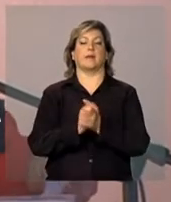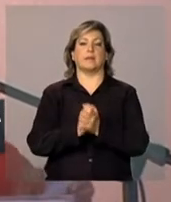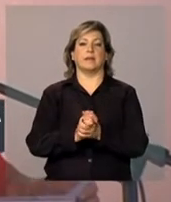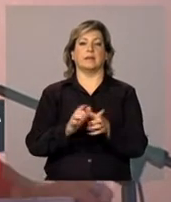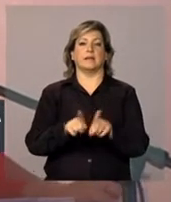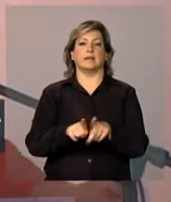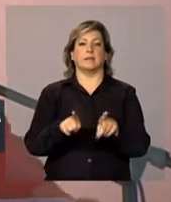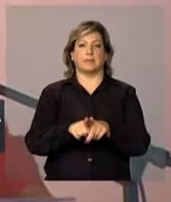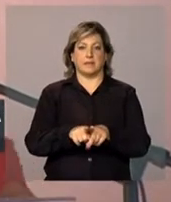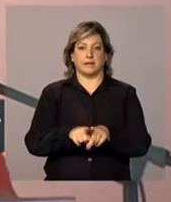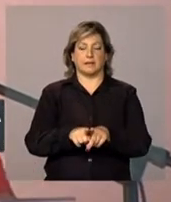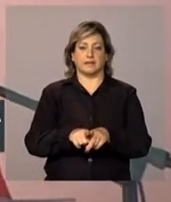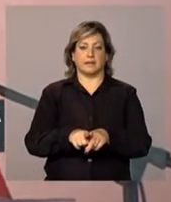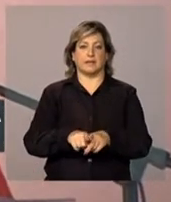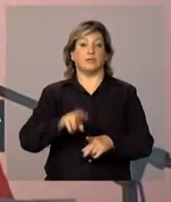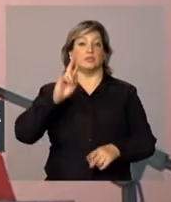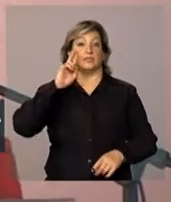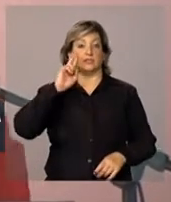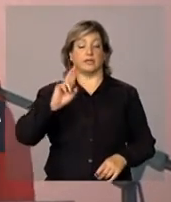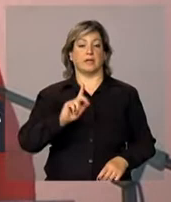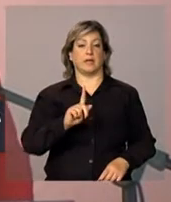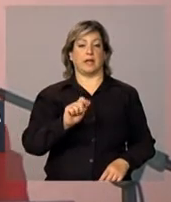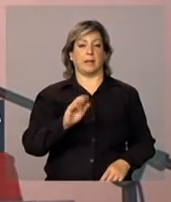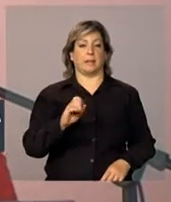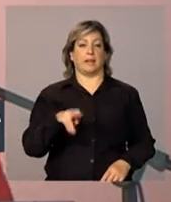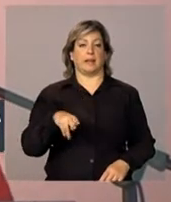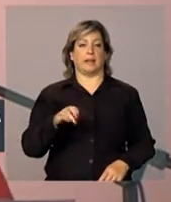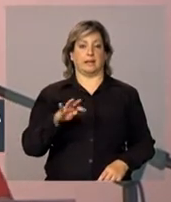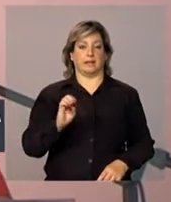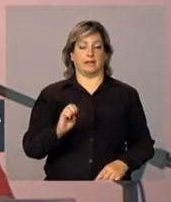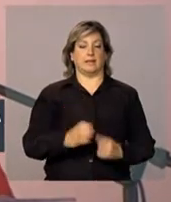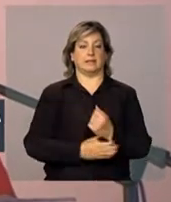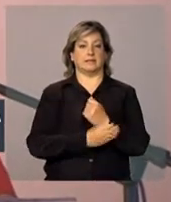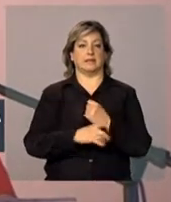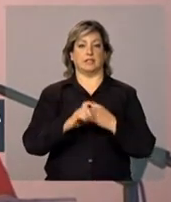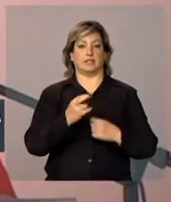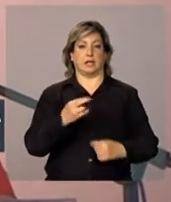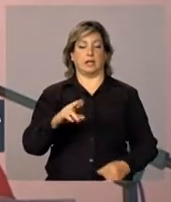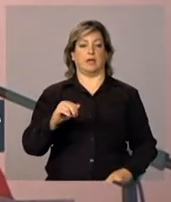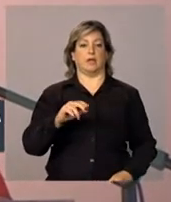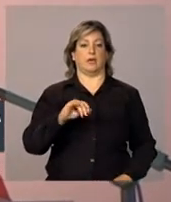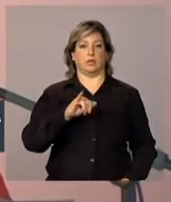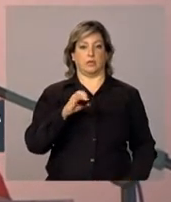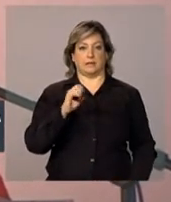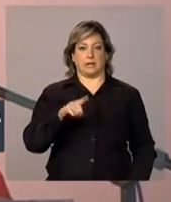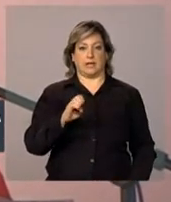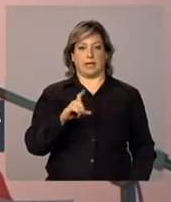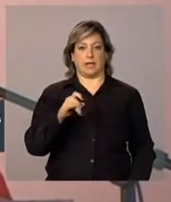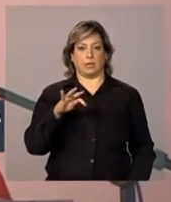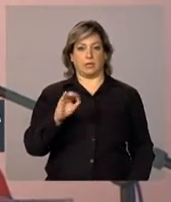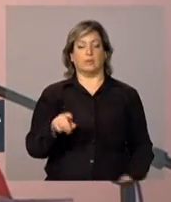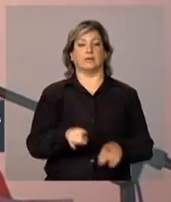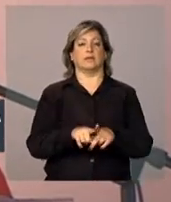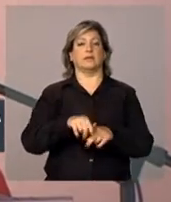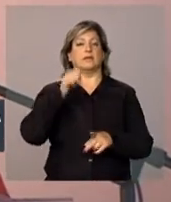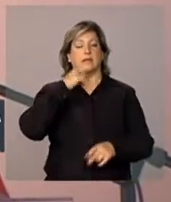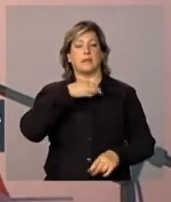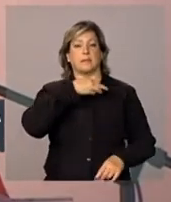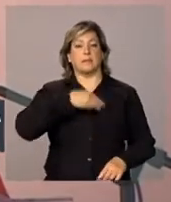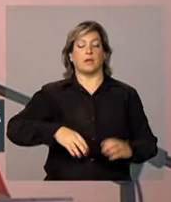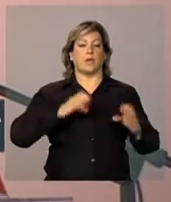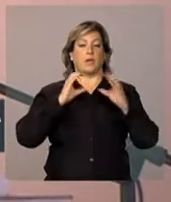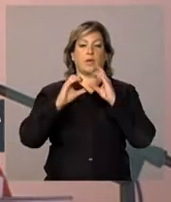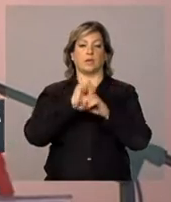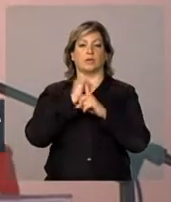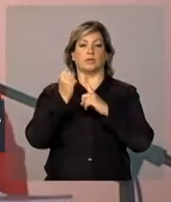o chefe do Gabinete de Segurança, general José Elito, e a ministra da Comunicação